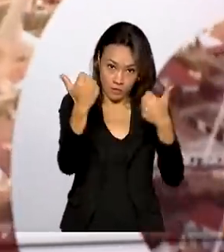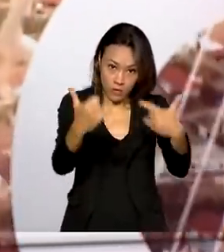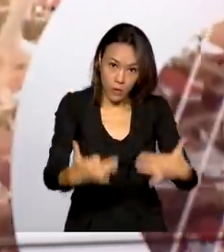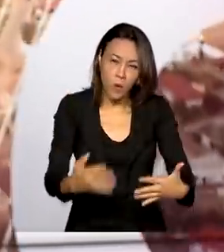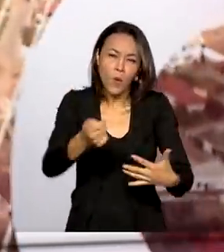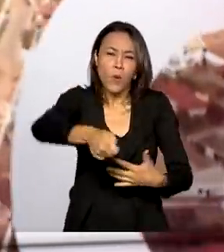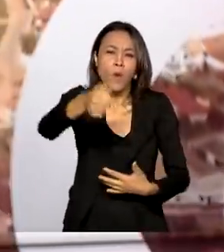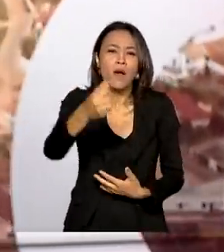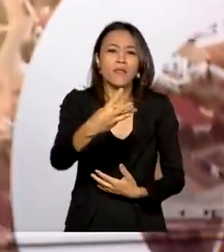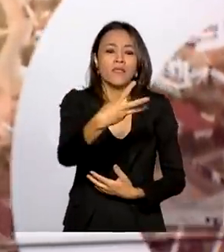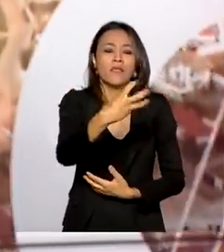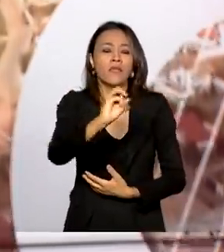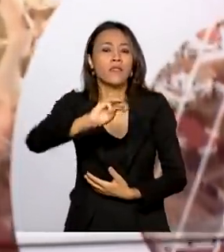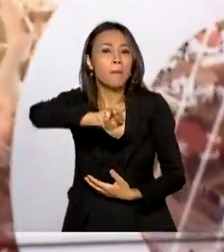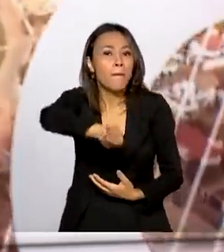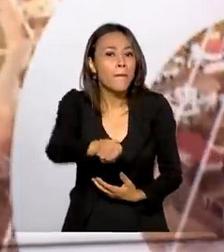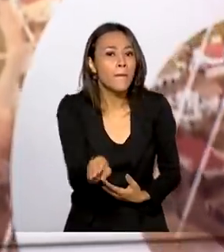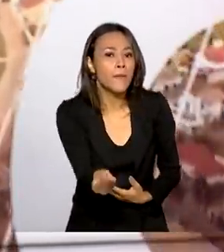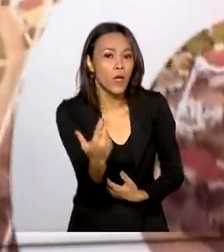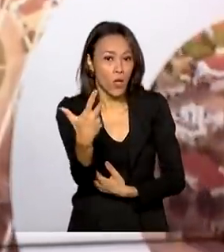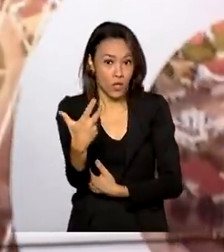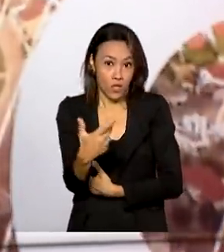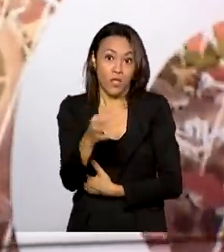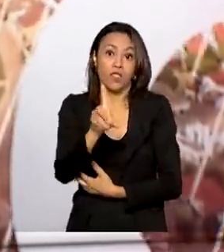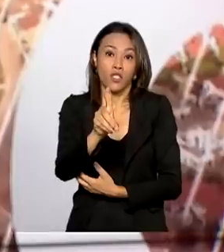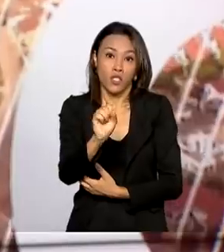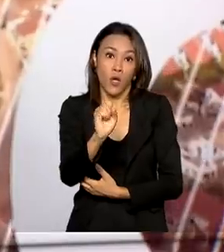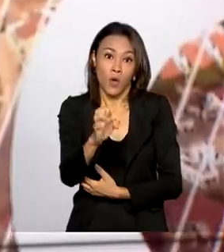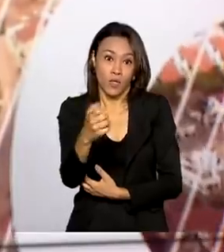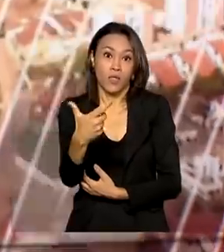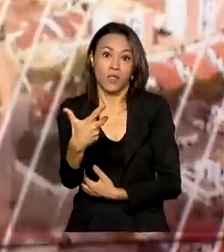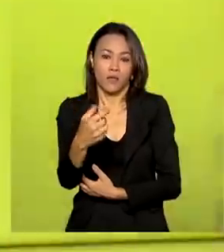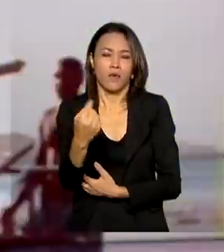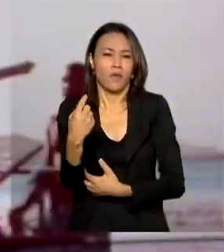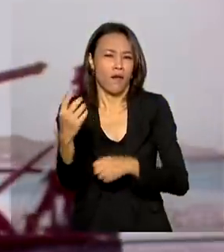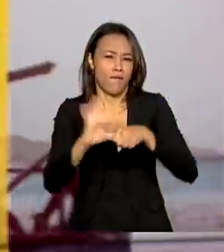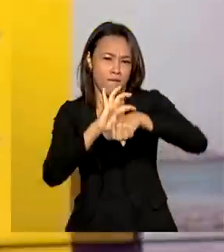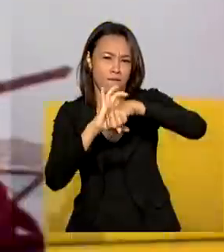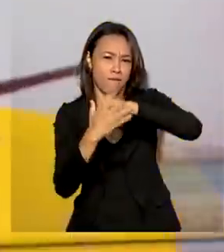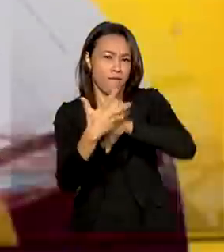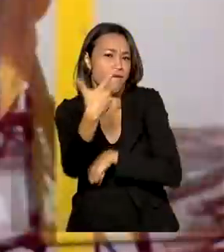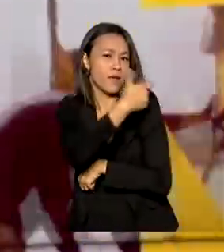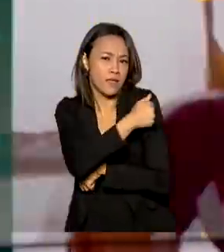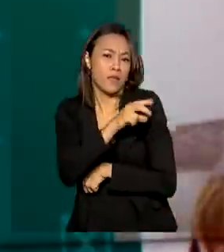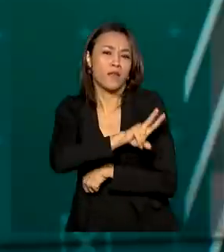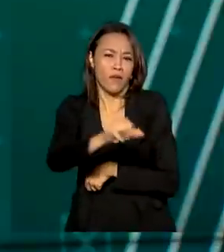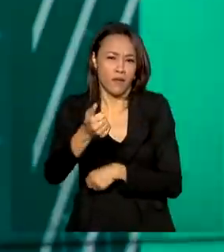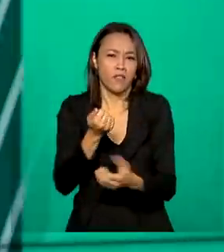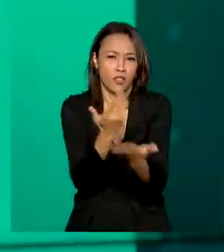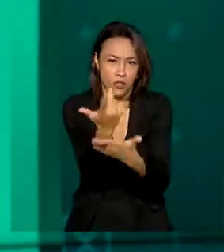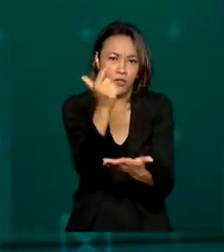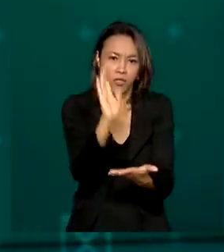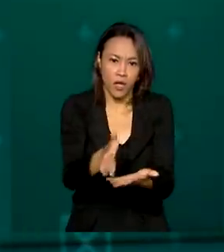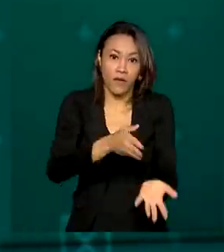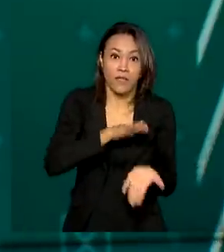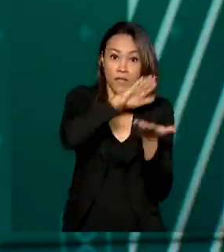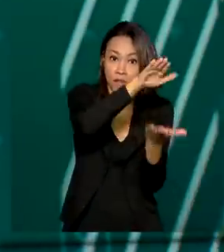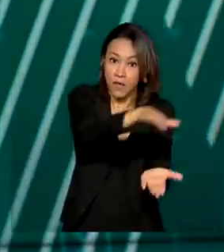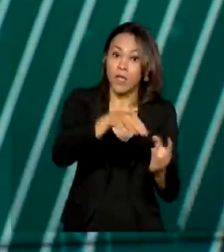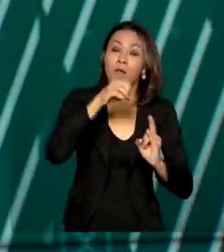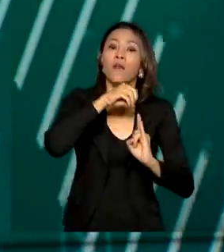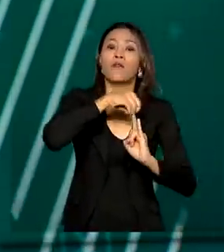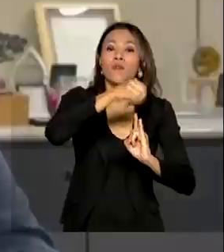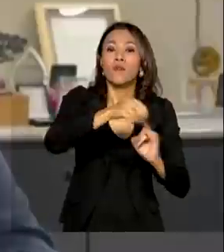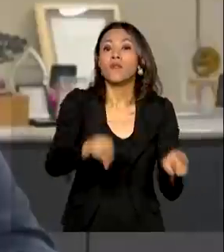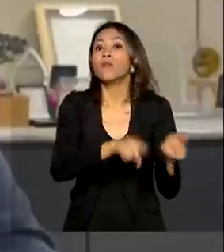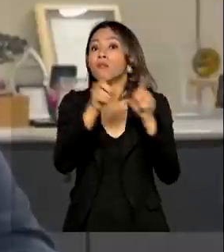milhões de doses da vacina contra a Covid-19 foram compradas e devem ser entregues pela Fiocruz e Butantan até o final do